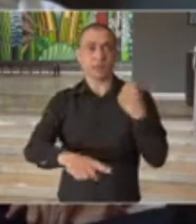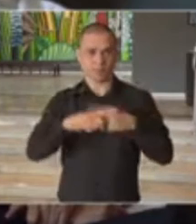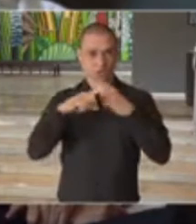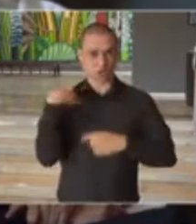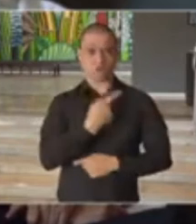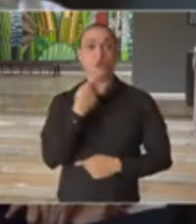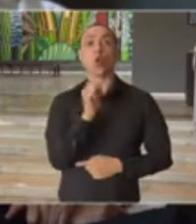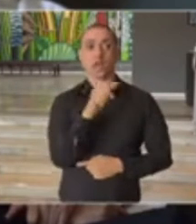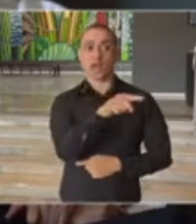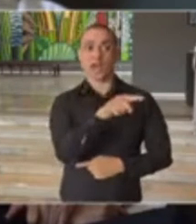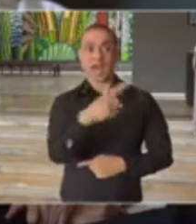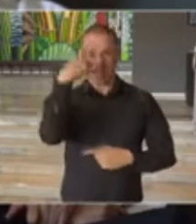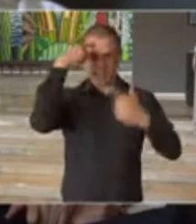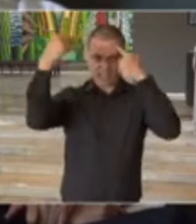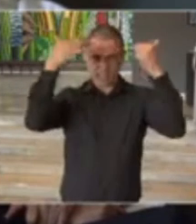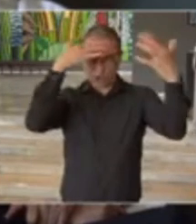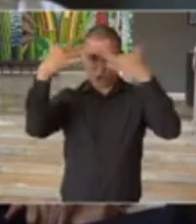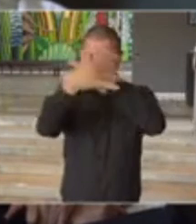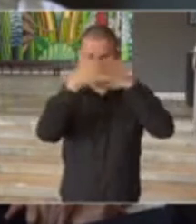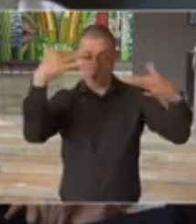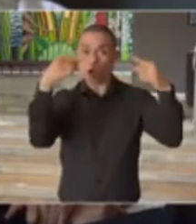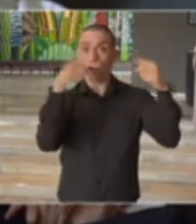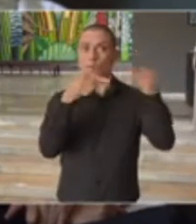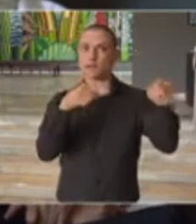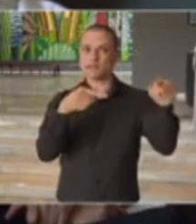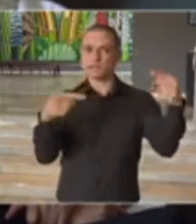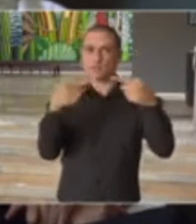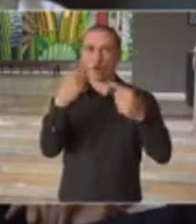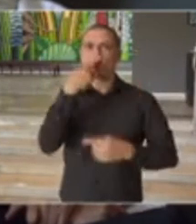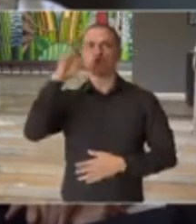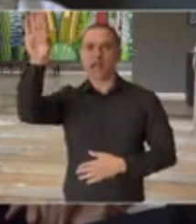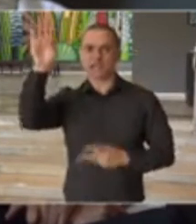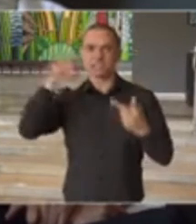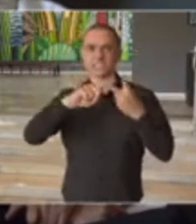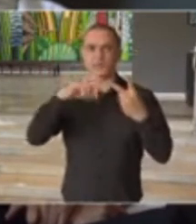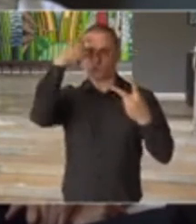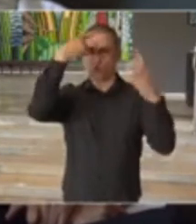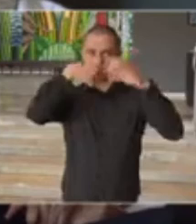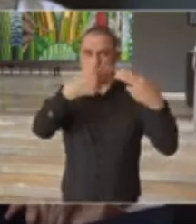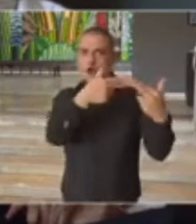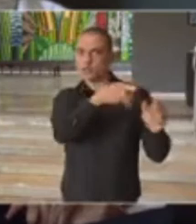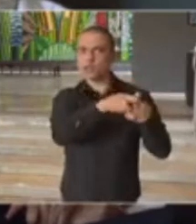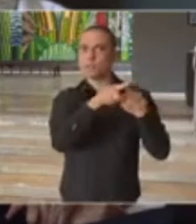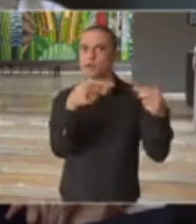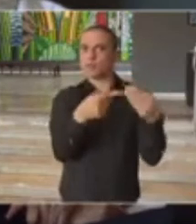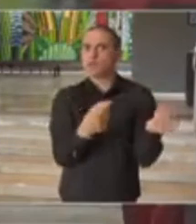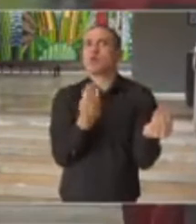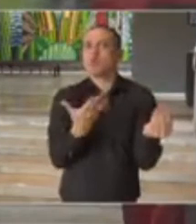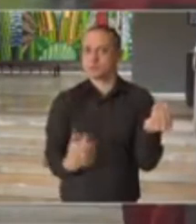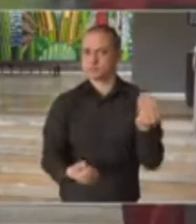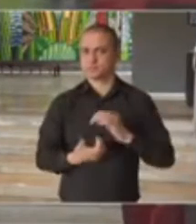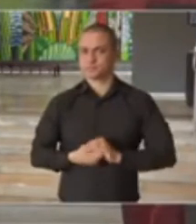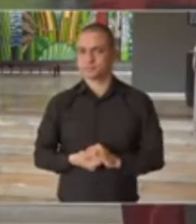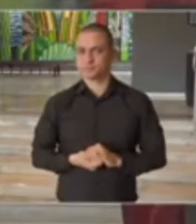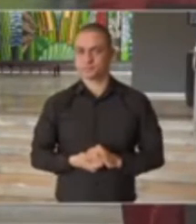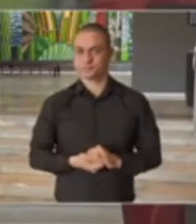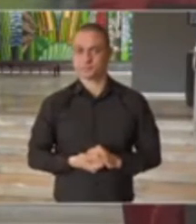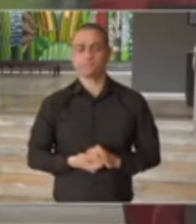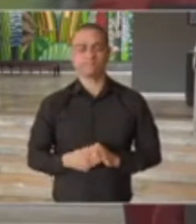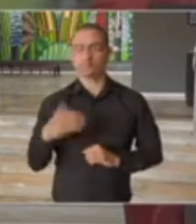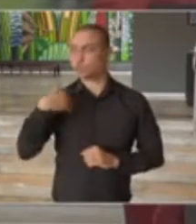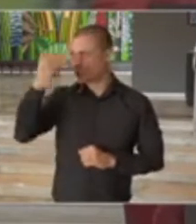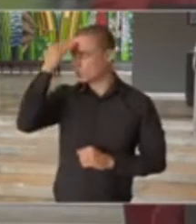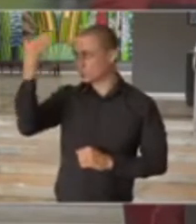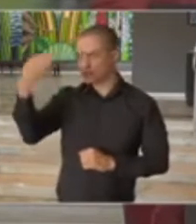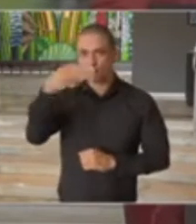nós estamos falando de ideologias atreladas ao nazismo e ao fascismo também. Muito obrigado. Obrigado,